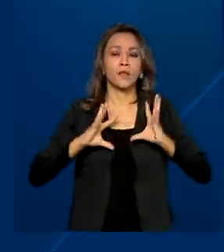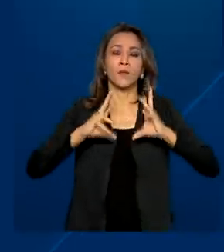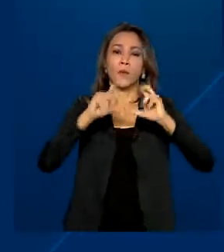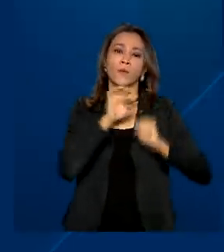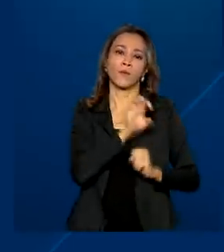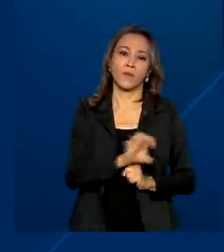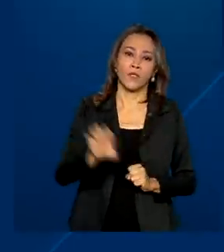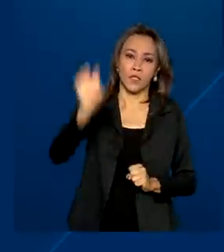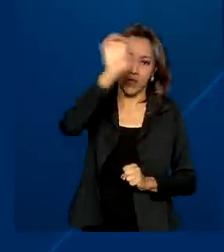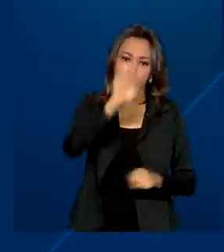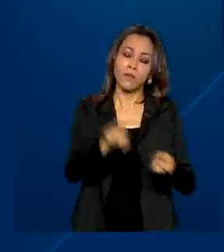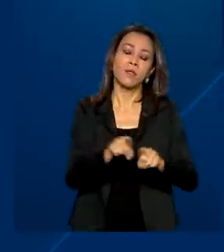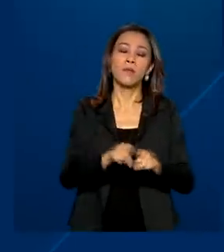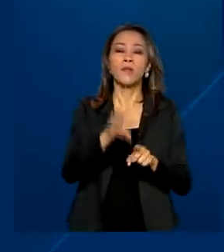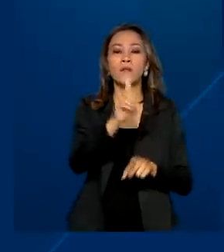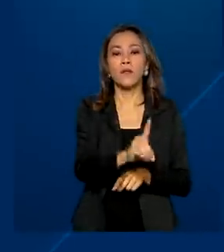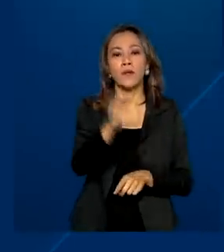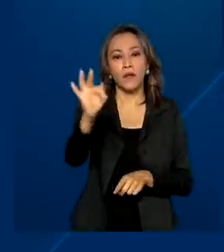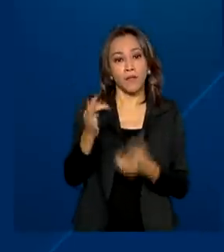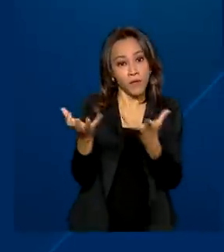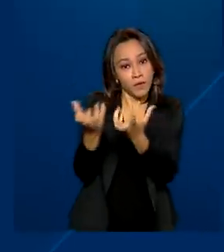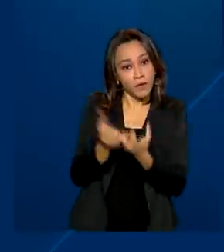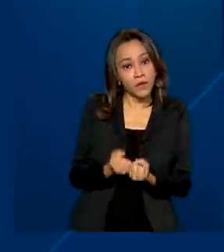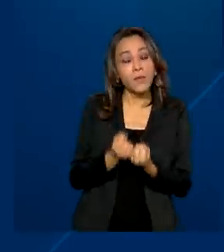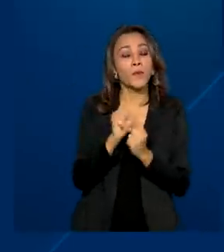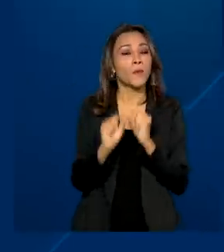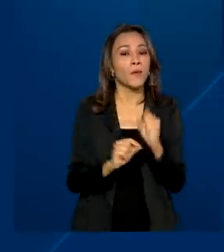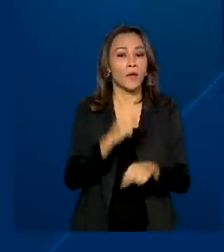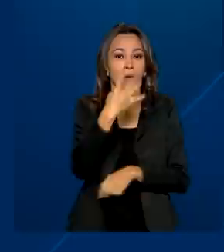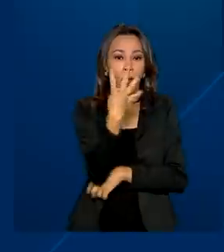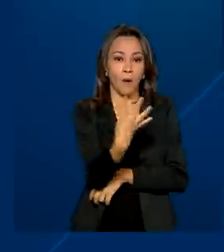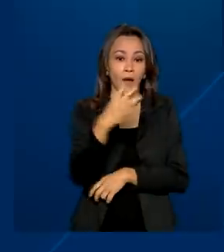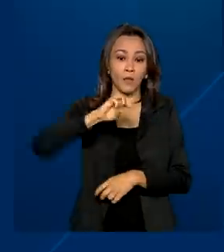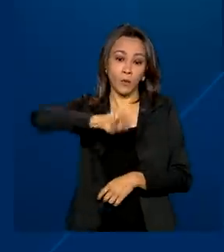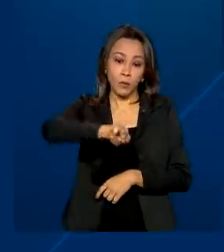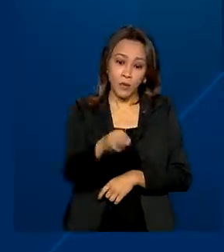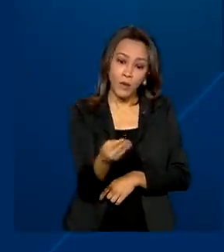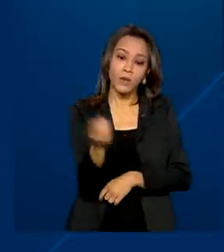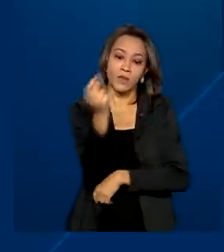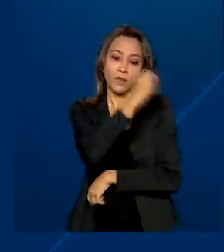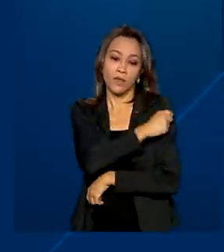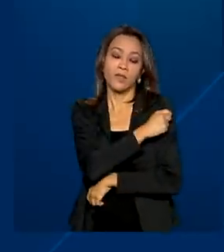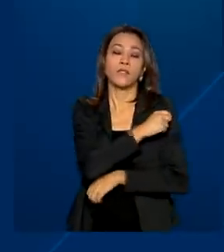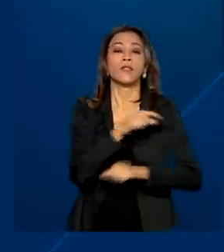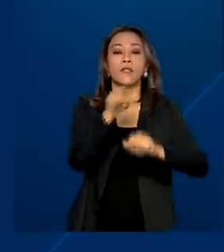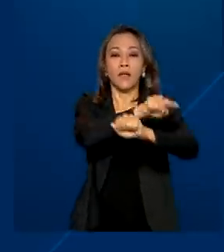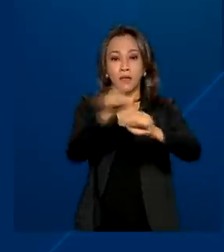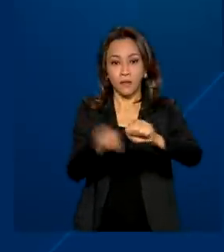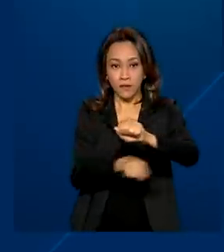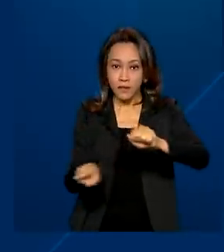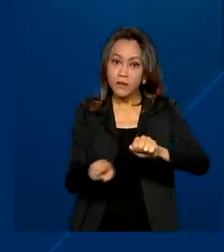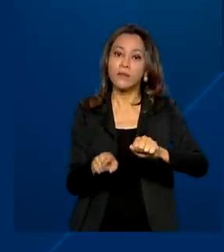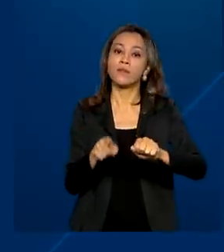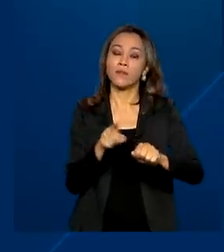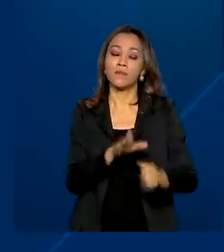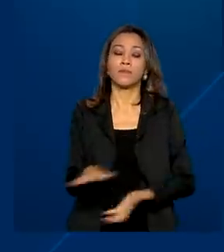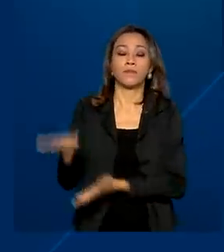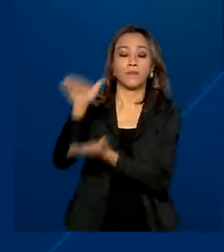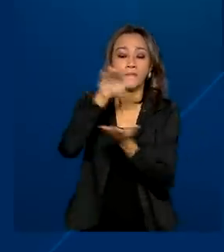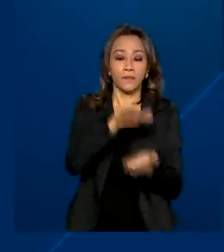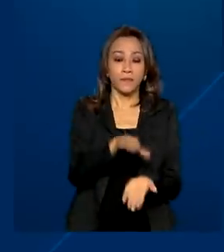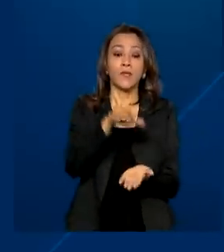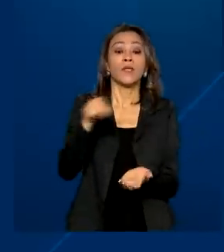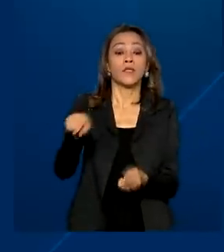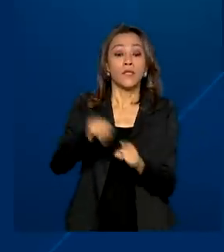Distrito Federal vão receber mais de 4 milhões de doses da vacina da AstraZeneca contra a Covid-19. O Ministério da